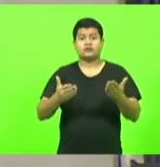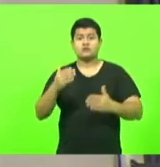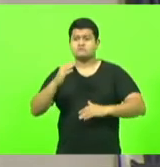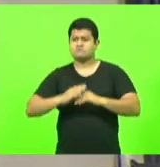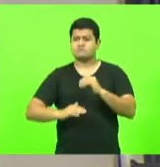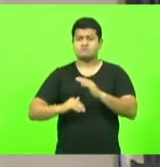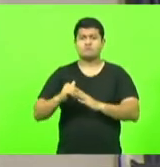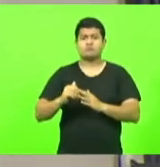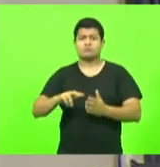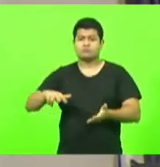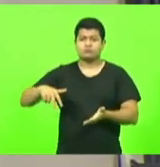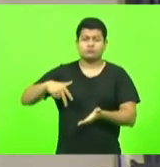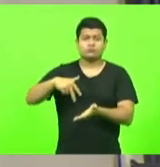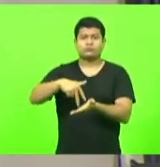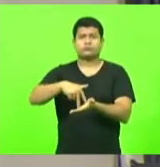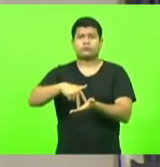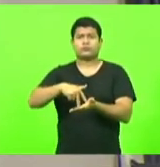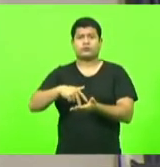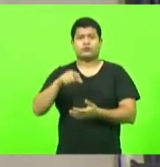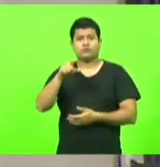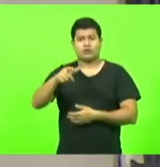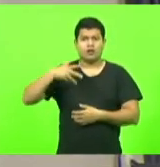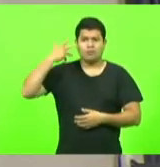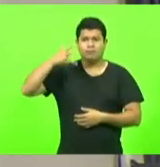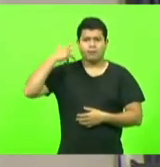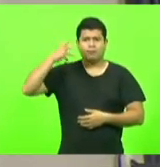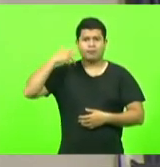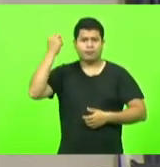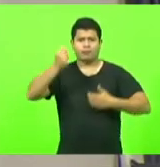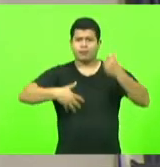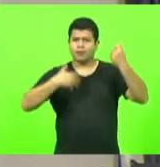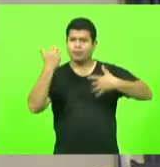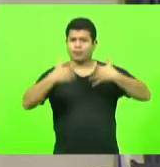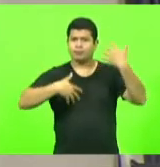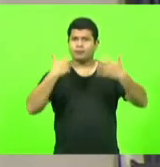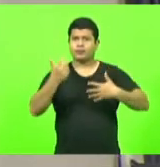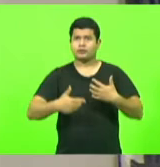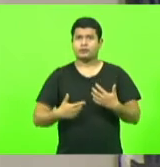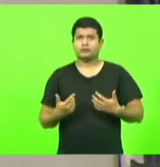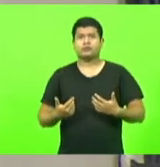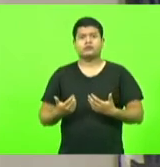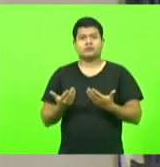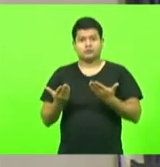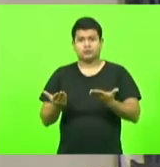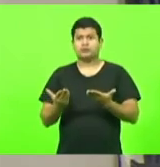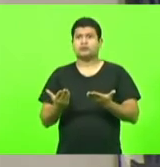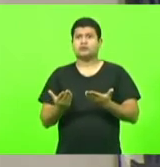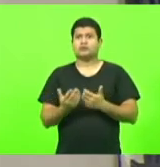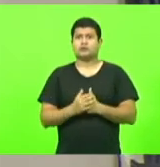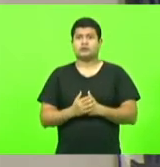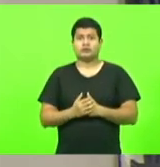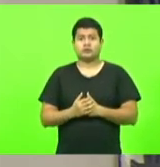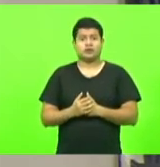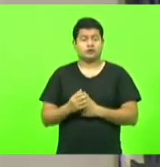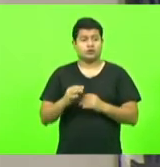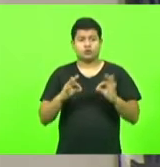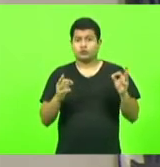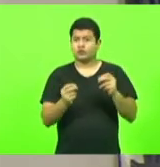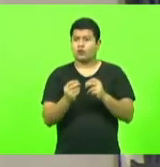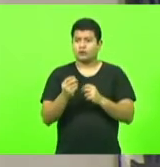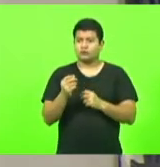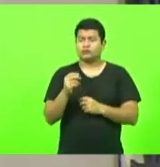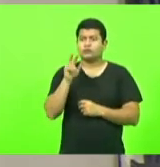chegou aqui a sua oratória muito bem expressiva muito bem entendida por todos nós